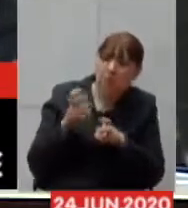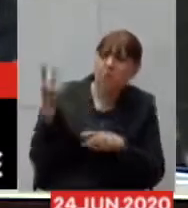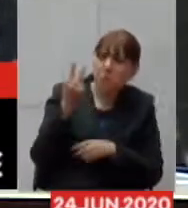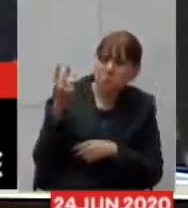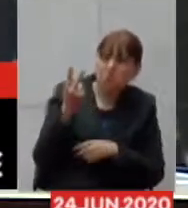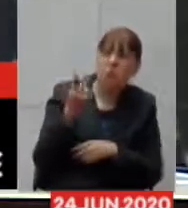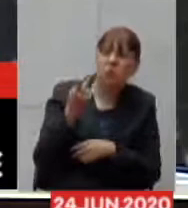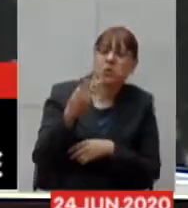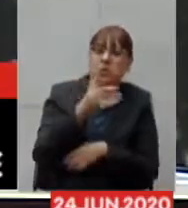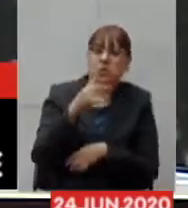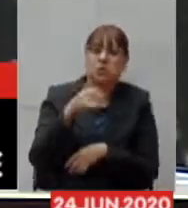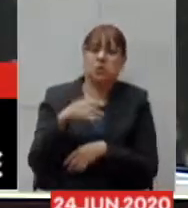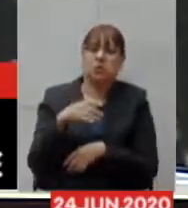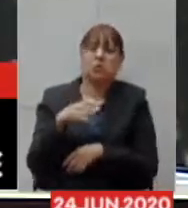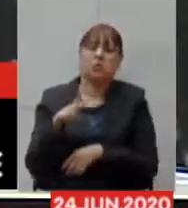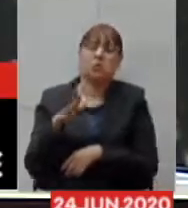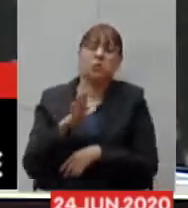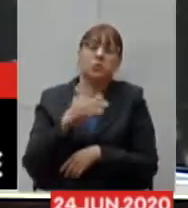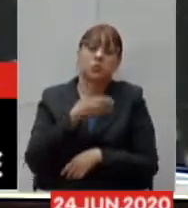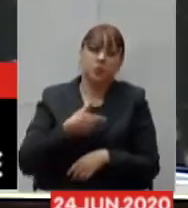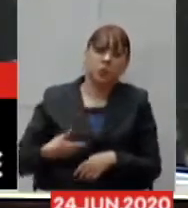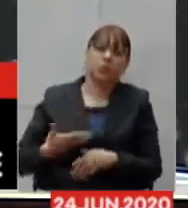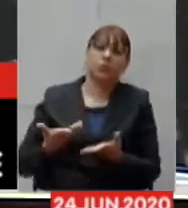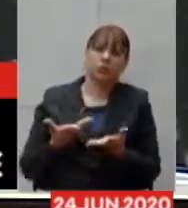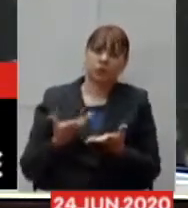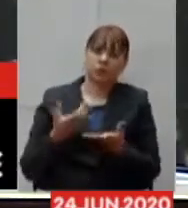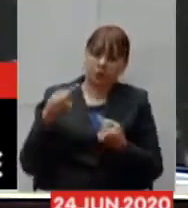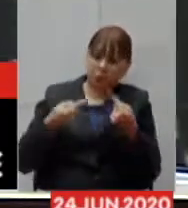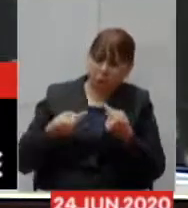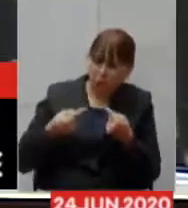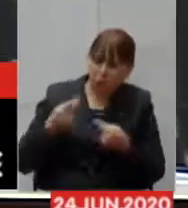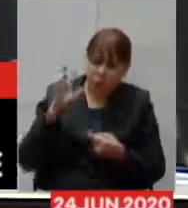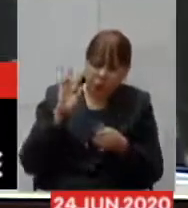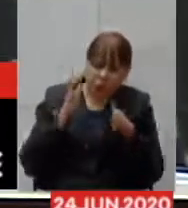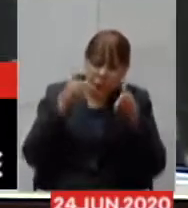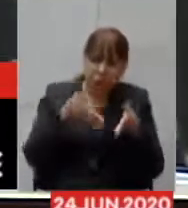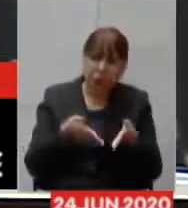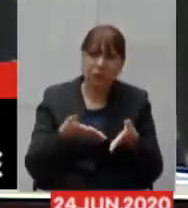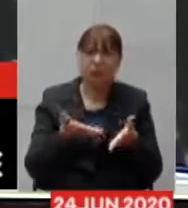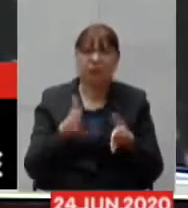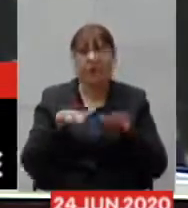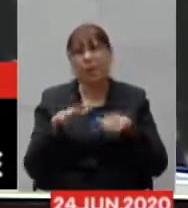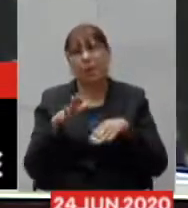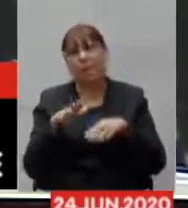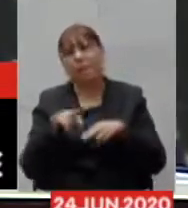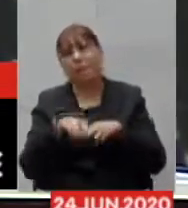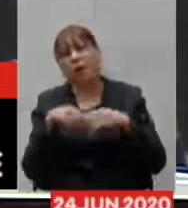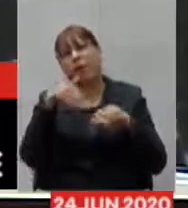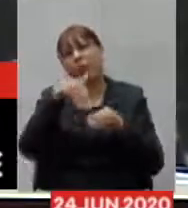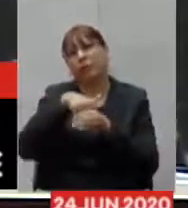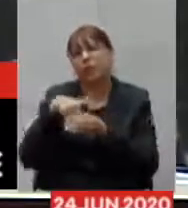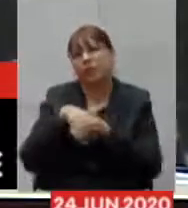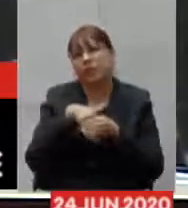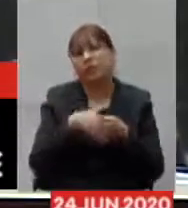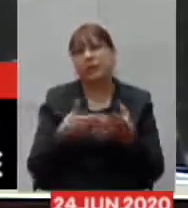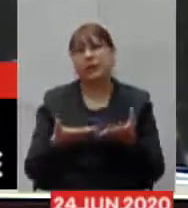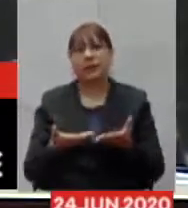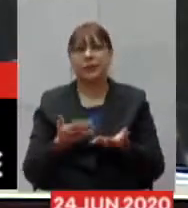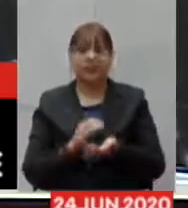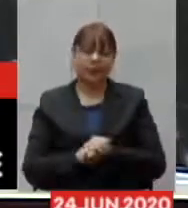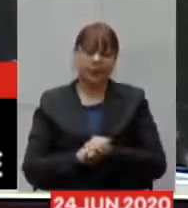governadores há um fundo político muito forte talvez devido às eleições que devem